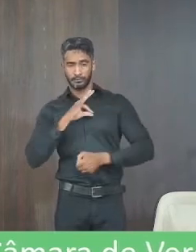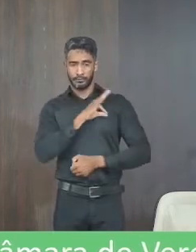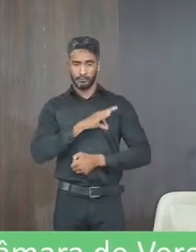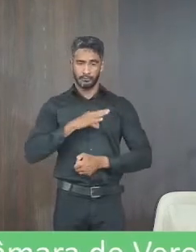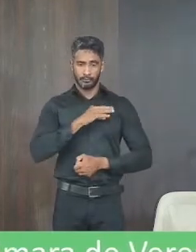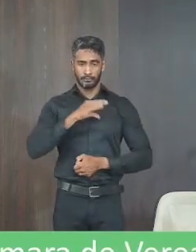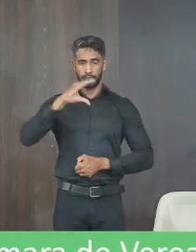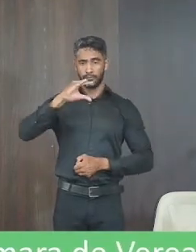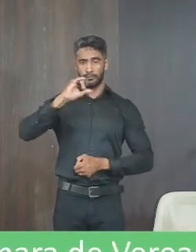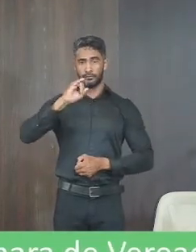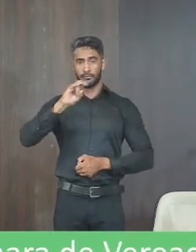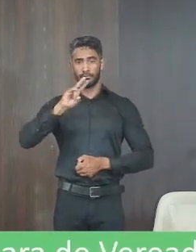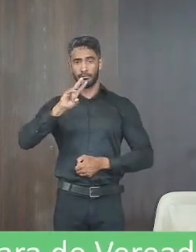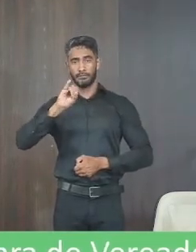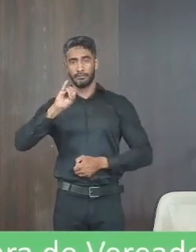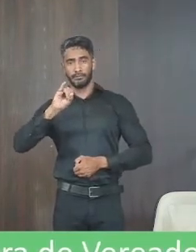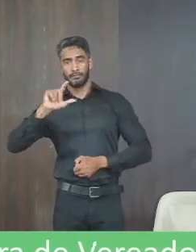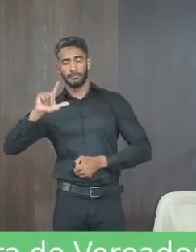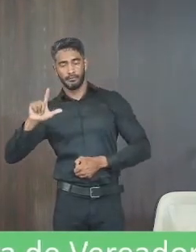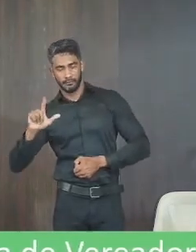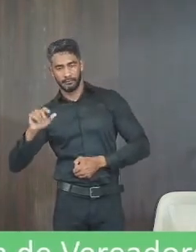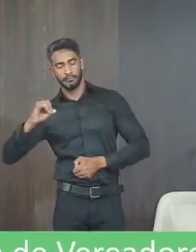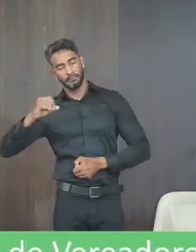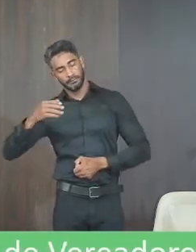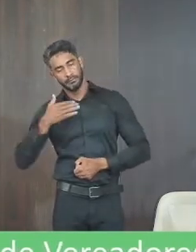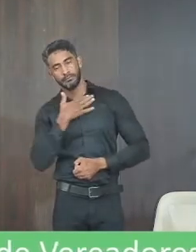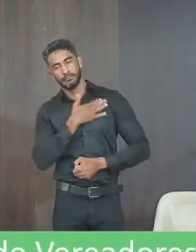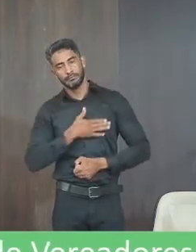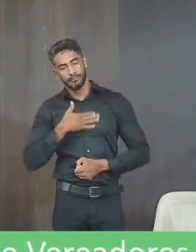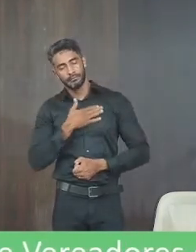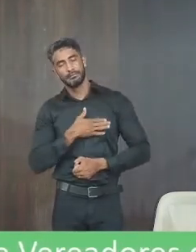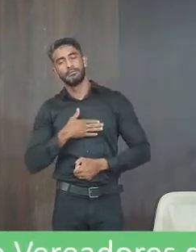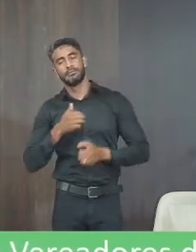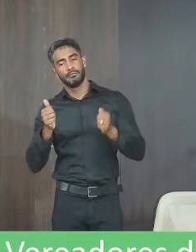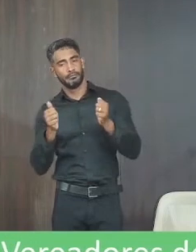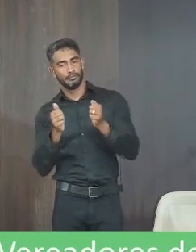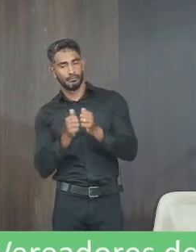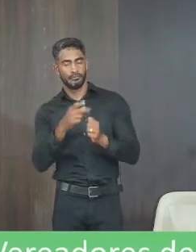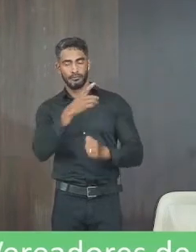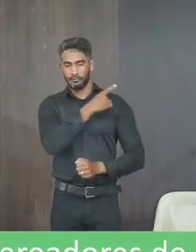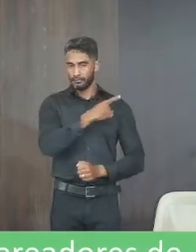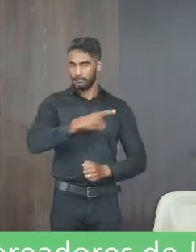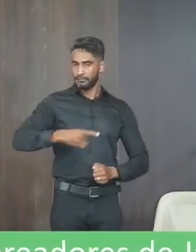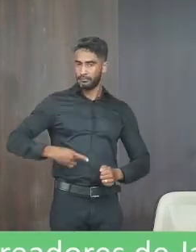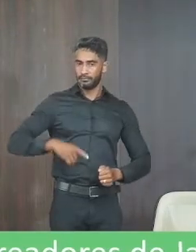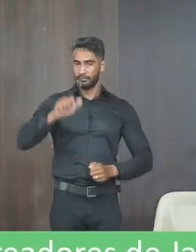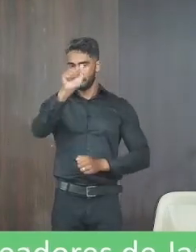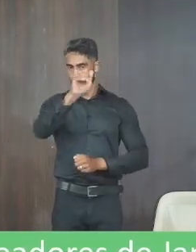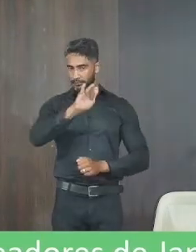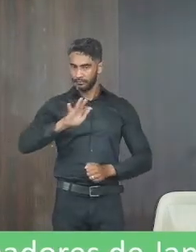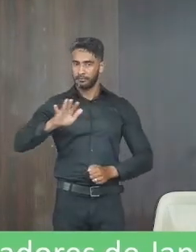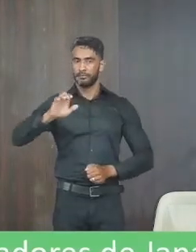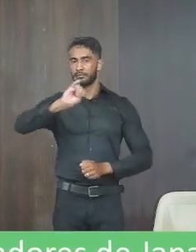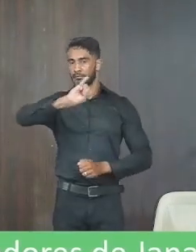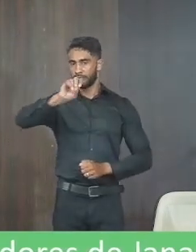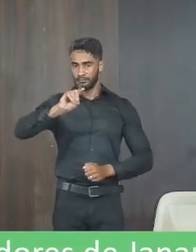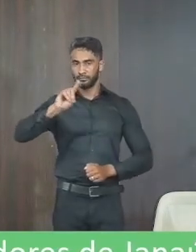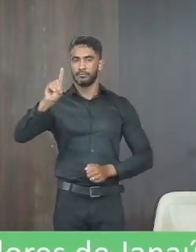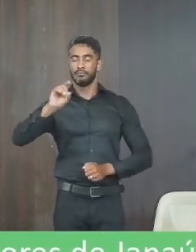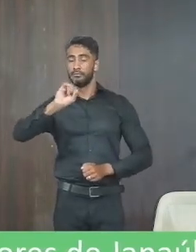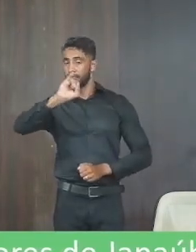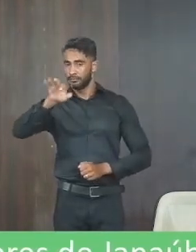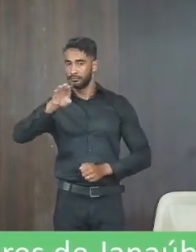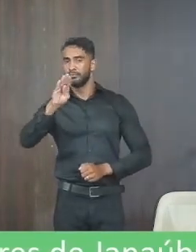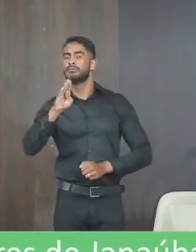oportunidade eu tive o prazer de solicitar junto ao deputado federal Zé Silva que Janaúba também fosse contemplada